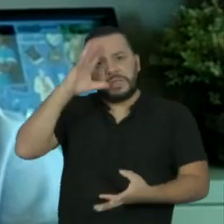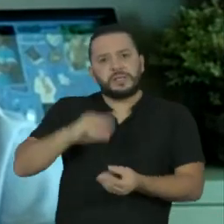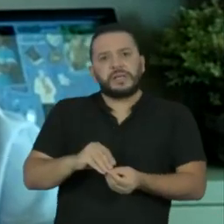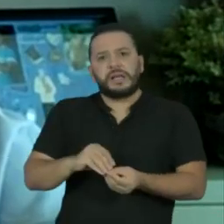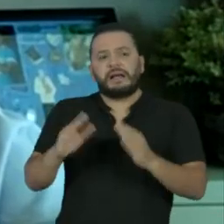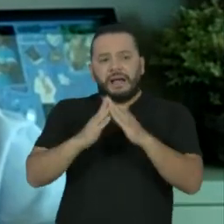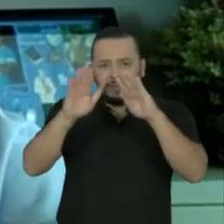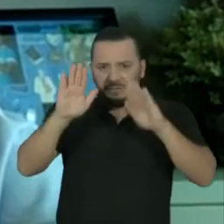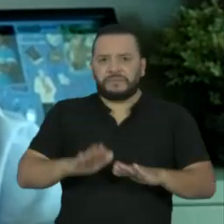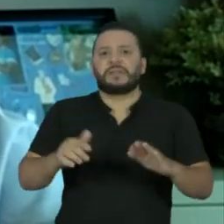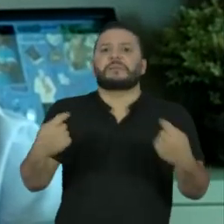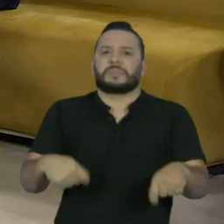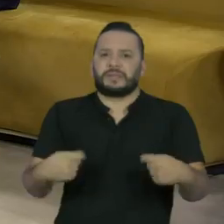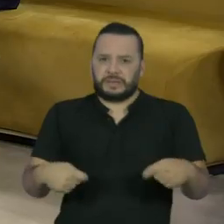isolamento desse momento.